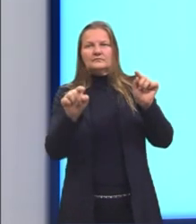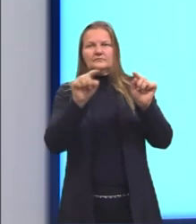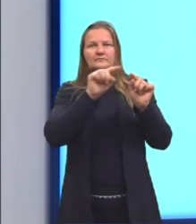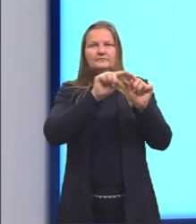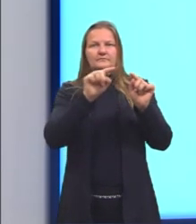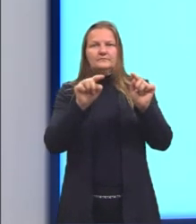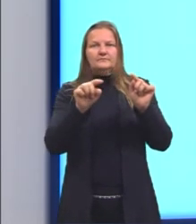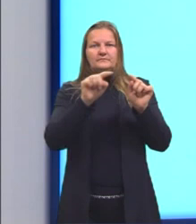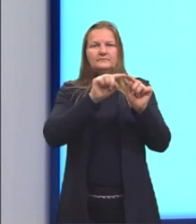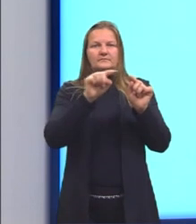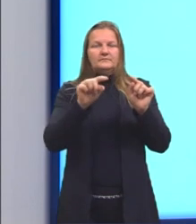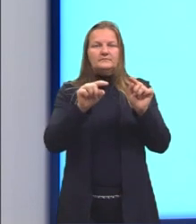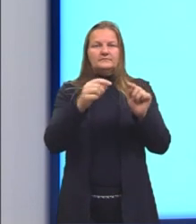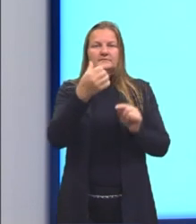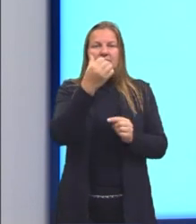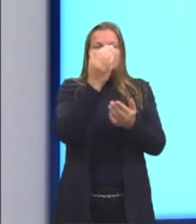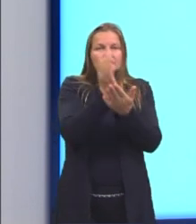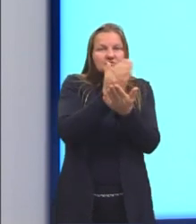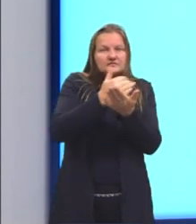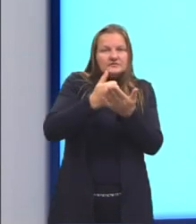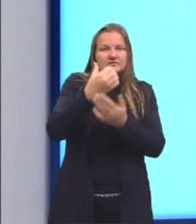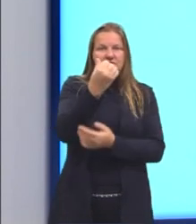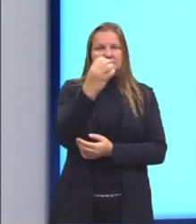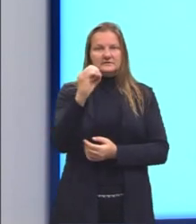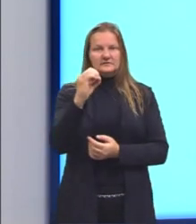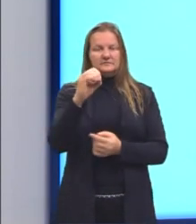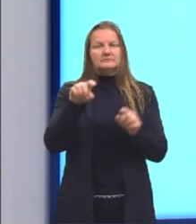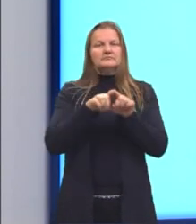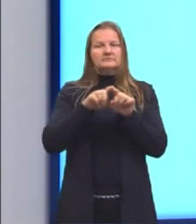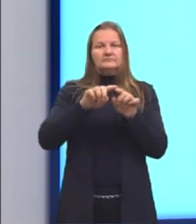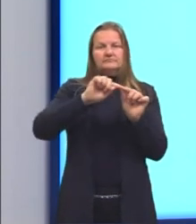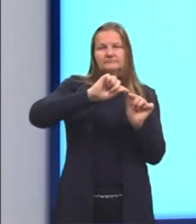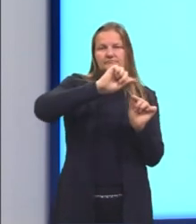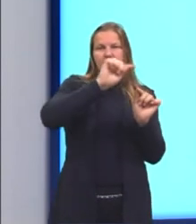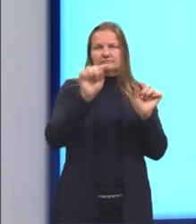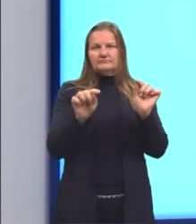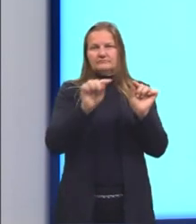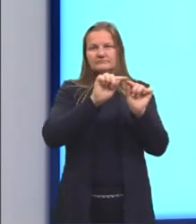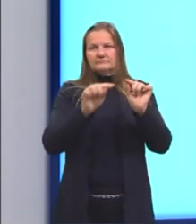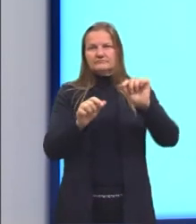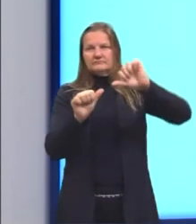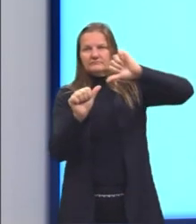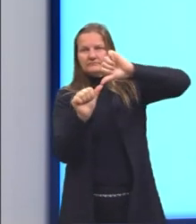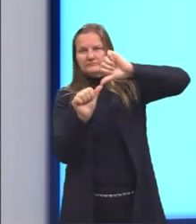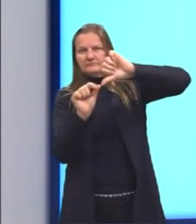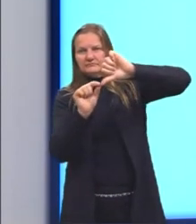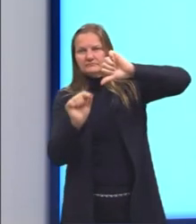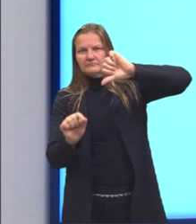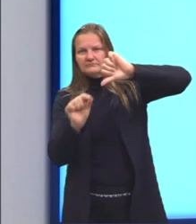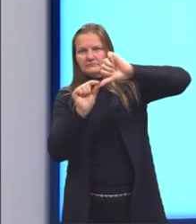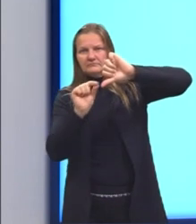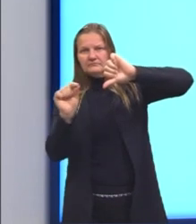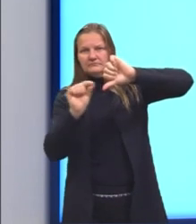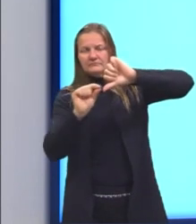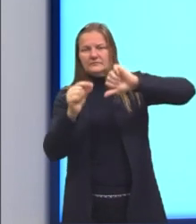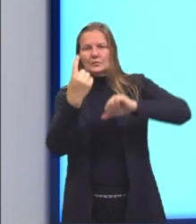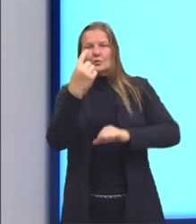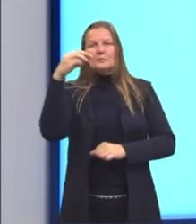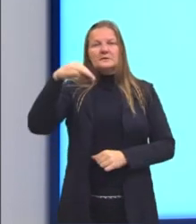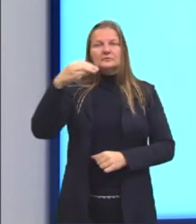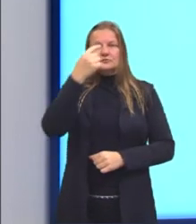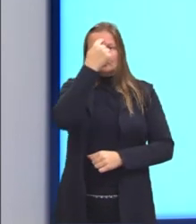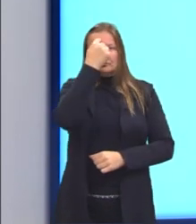grau, que foi dividido em 60 partes iguais, e cada parte representa o que nós chamamos de um minuto.